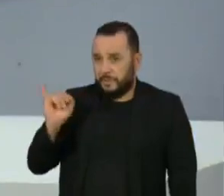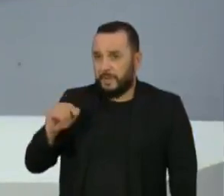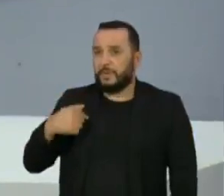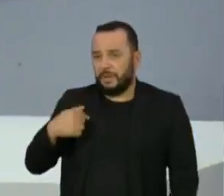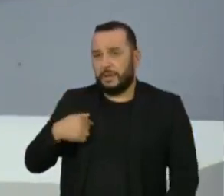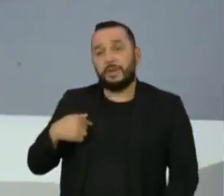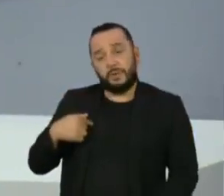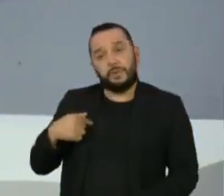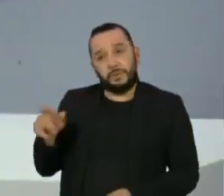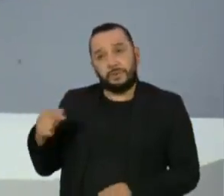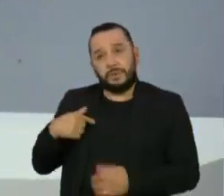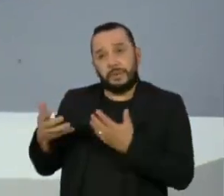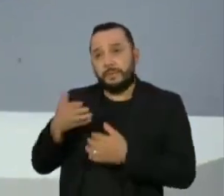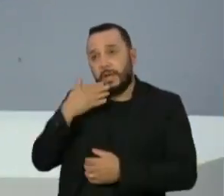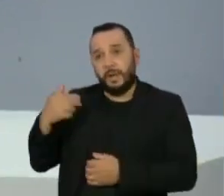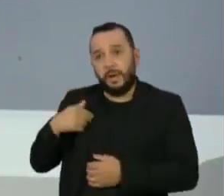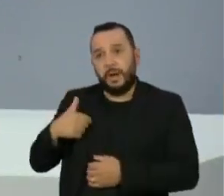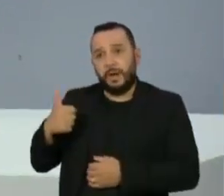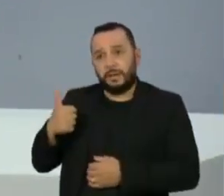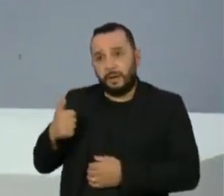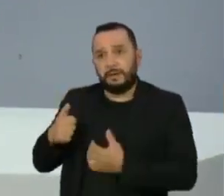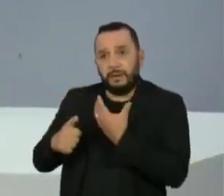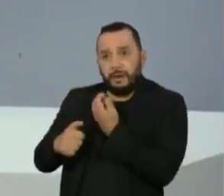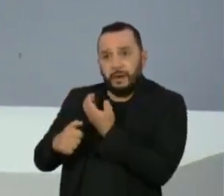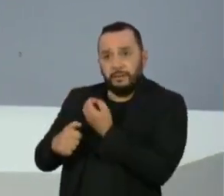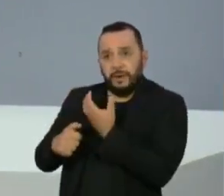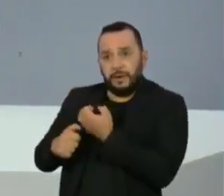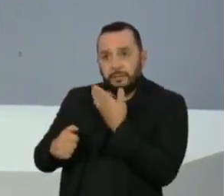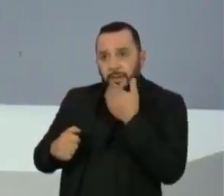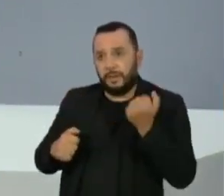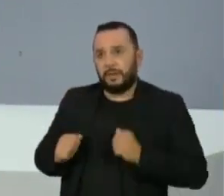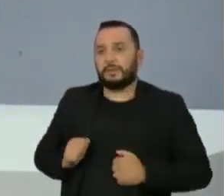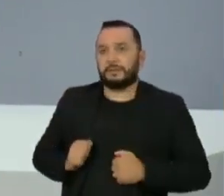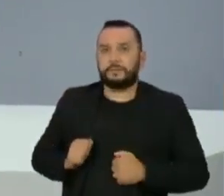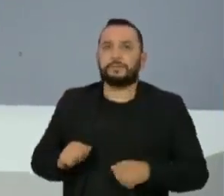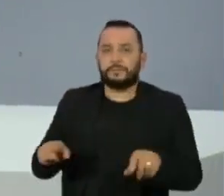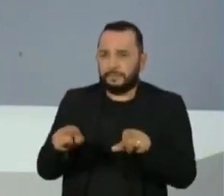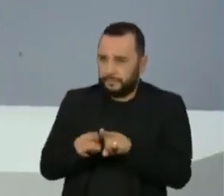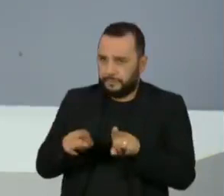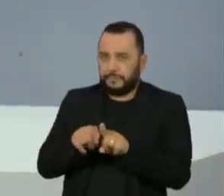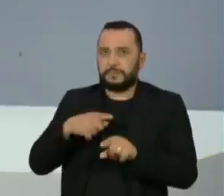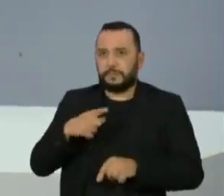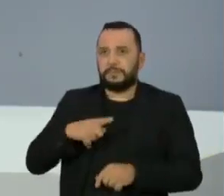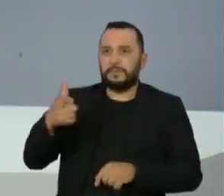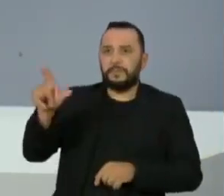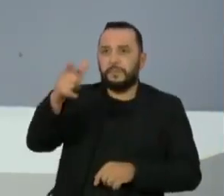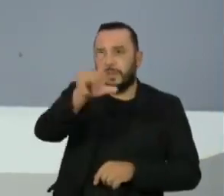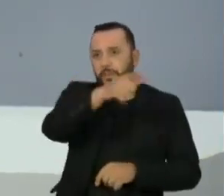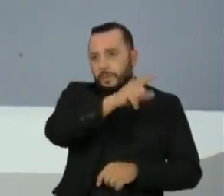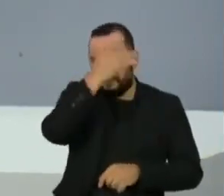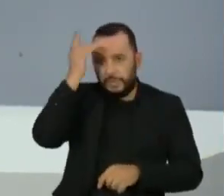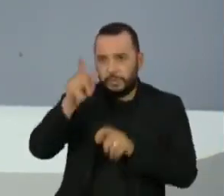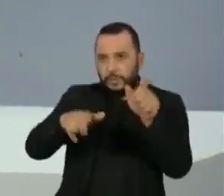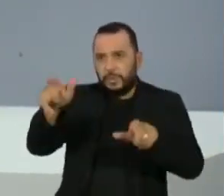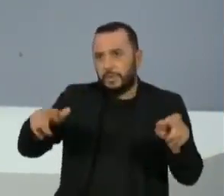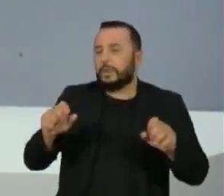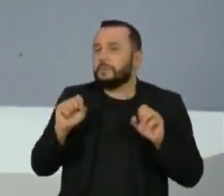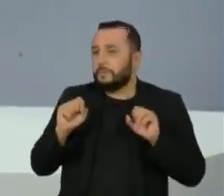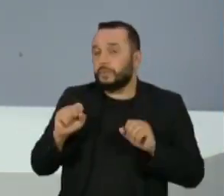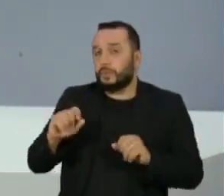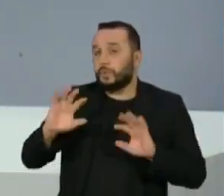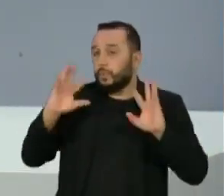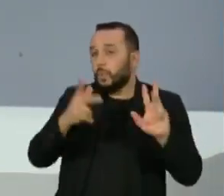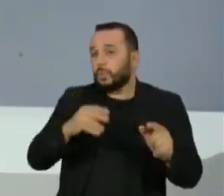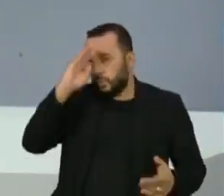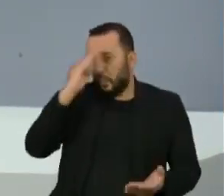gravado, você falou isso. E o senhor falou também que tinha mais pessoas nessa reunião, que eventualmente nem